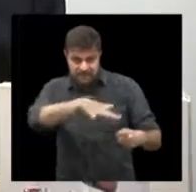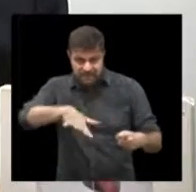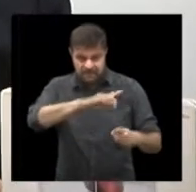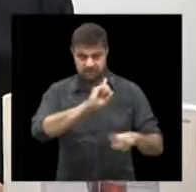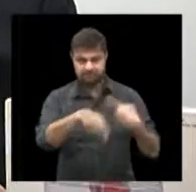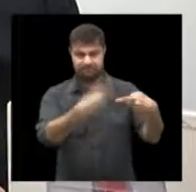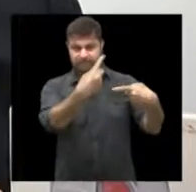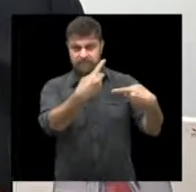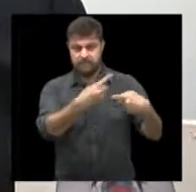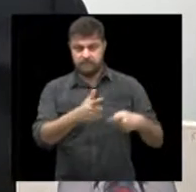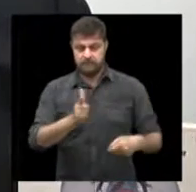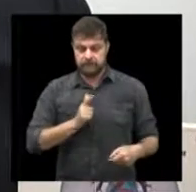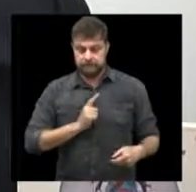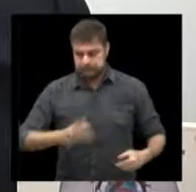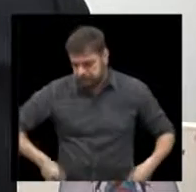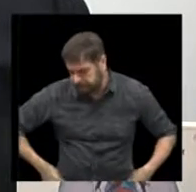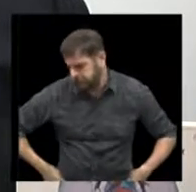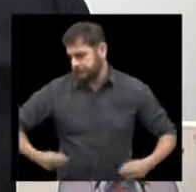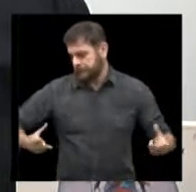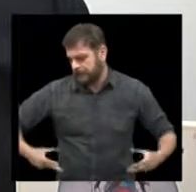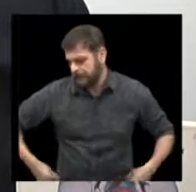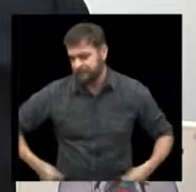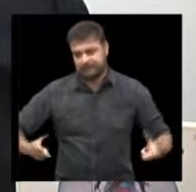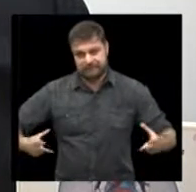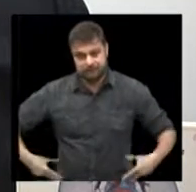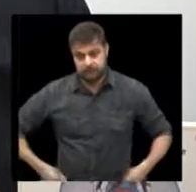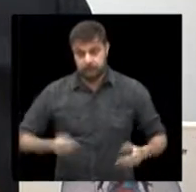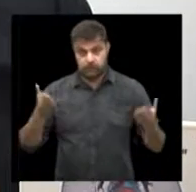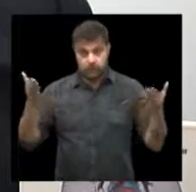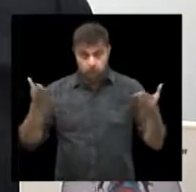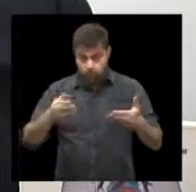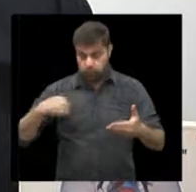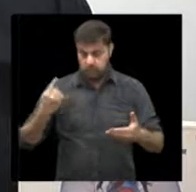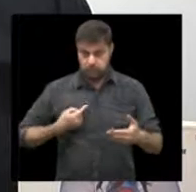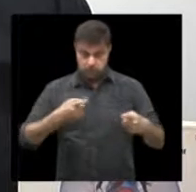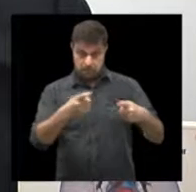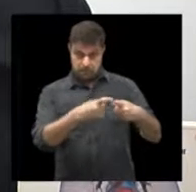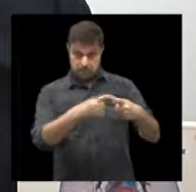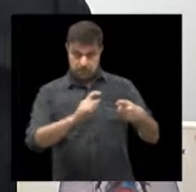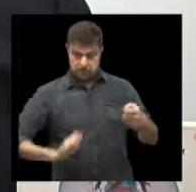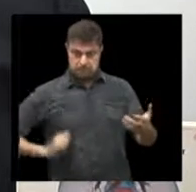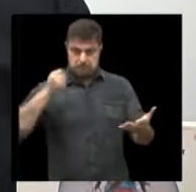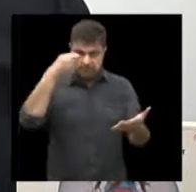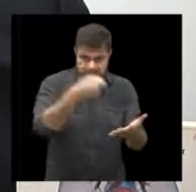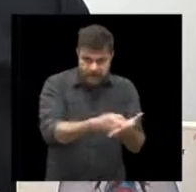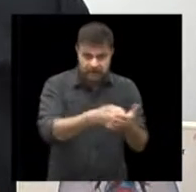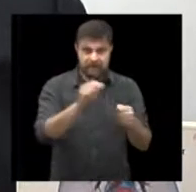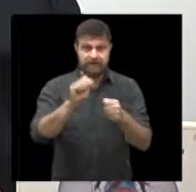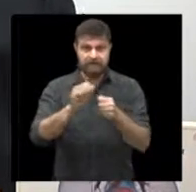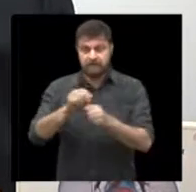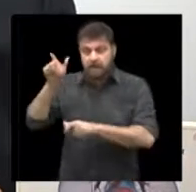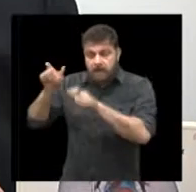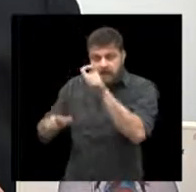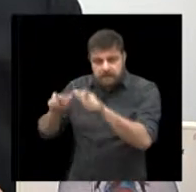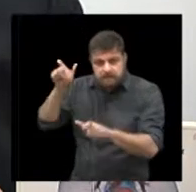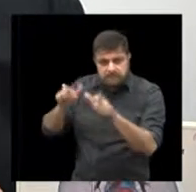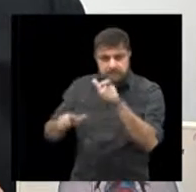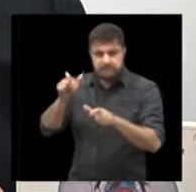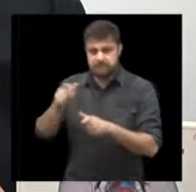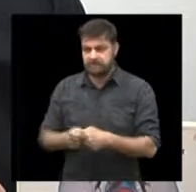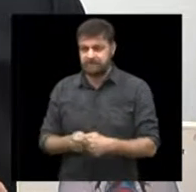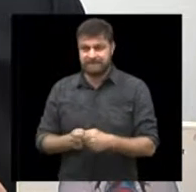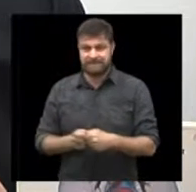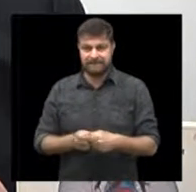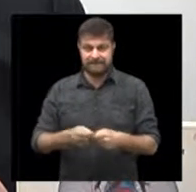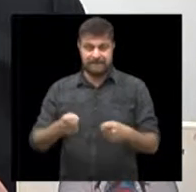custos diante da saúde, os custos que se tem hoje com atendimento médico, e fazer com que as pessoas que não têm